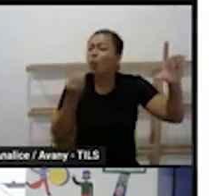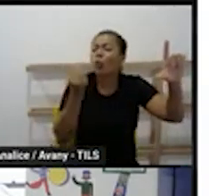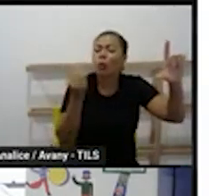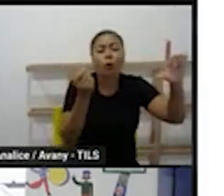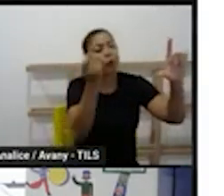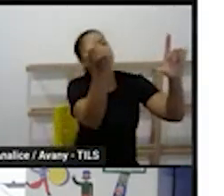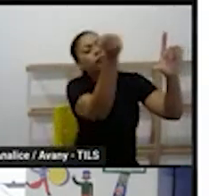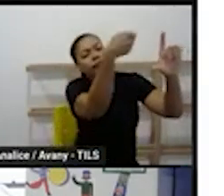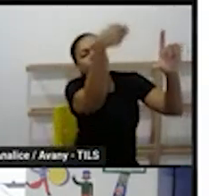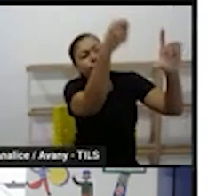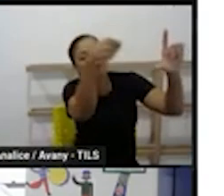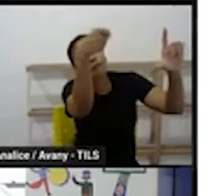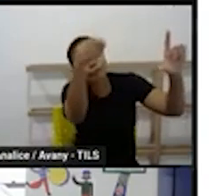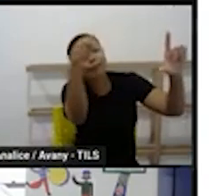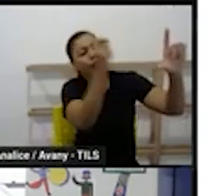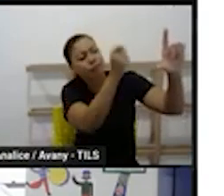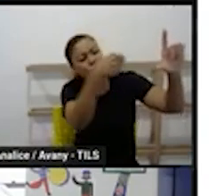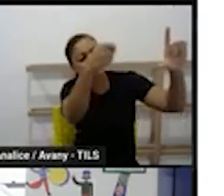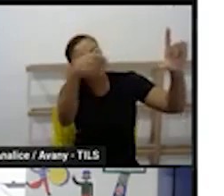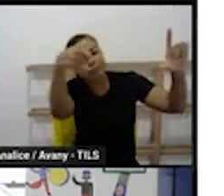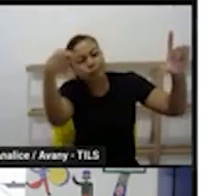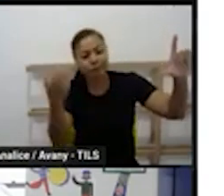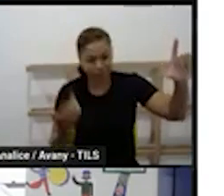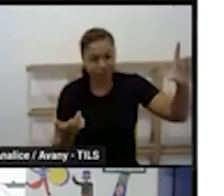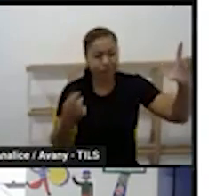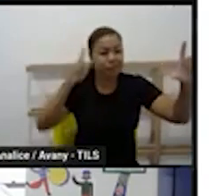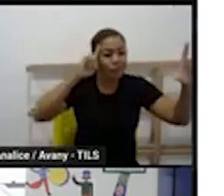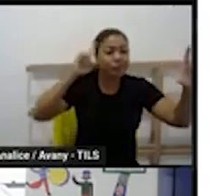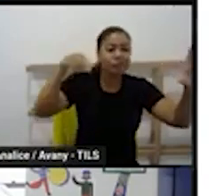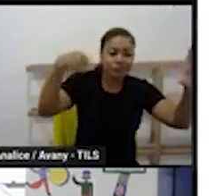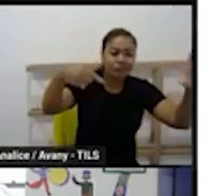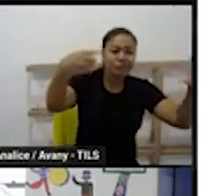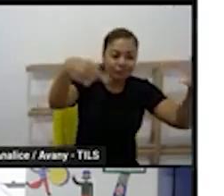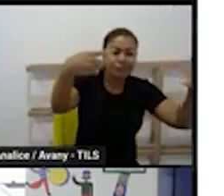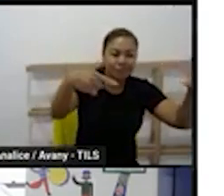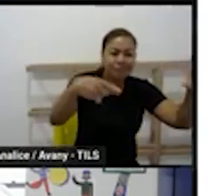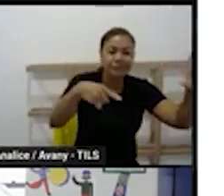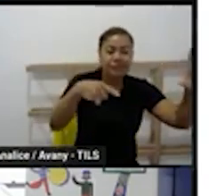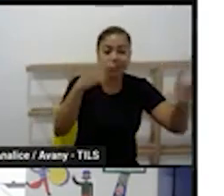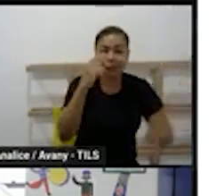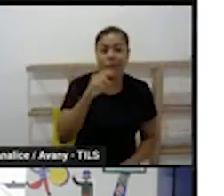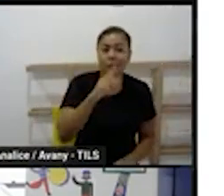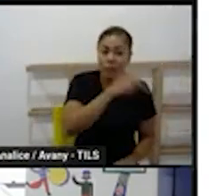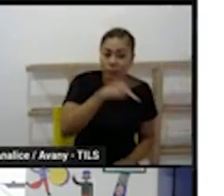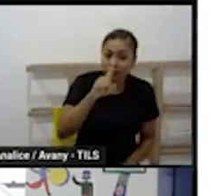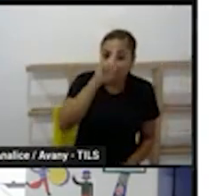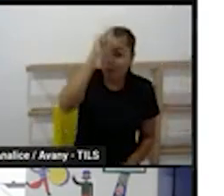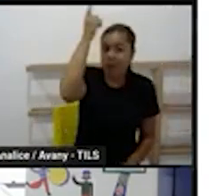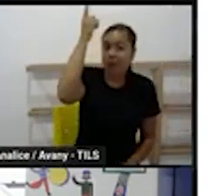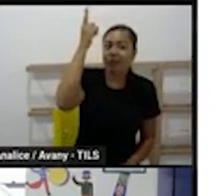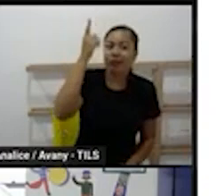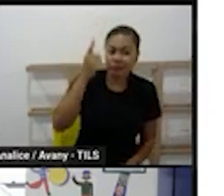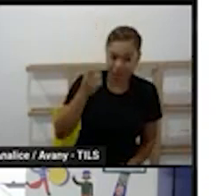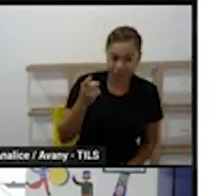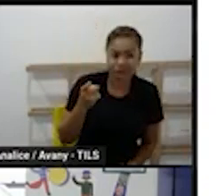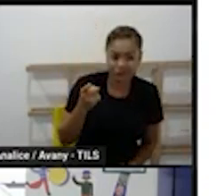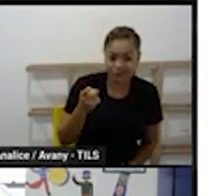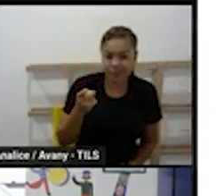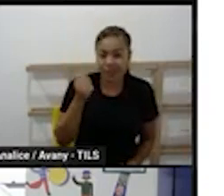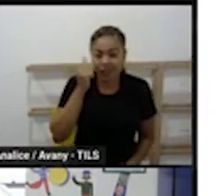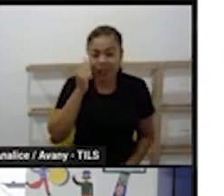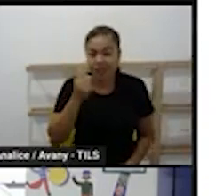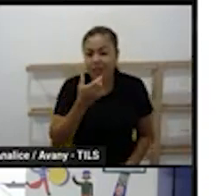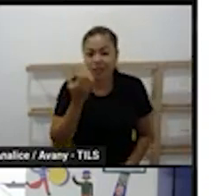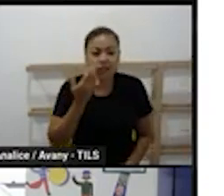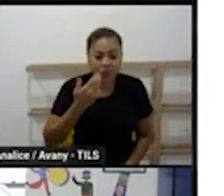para o grupo 5 ajudar nessa escrita da rotina e aí ela já cria essa previsão porque ela viu o professor escrevendo que primeiro a